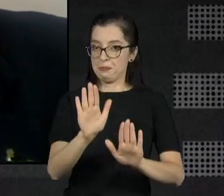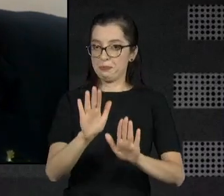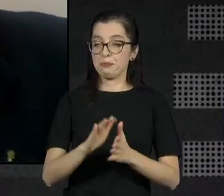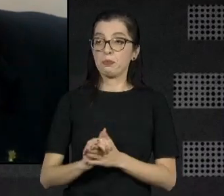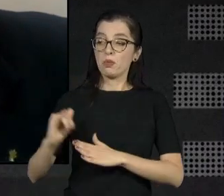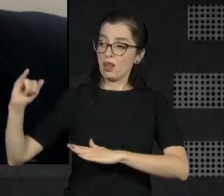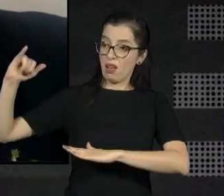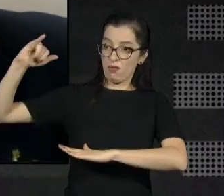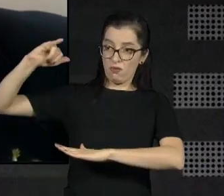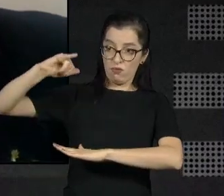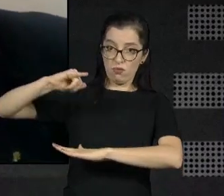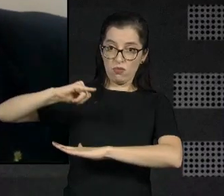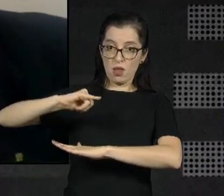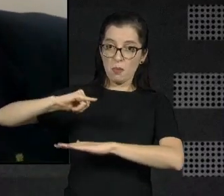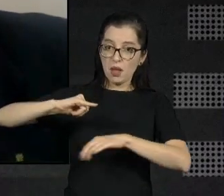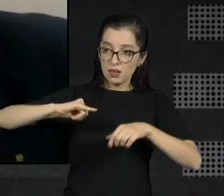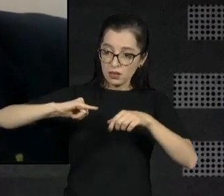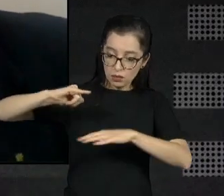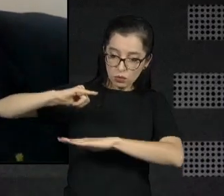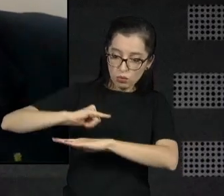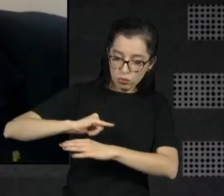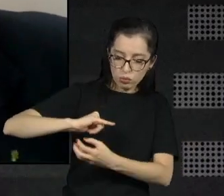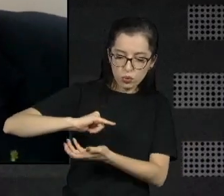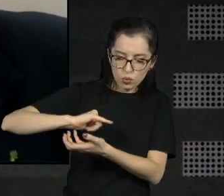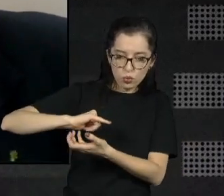passa todos os atores.